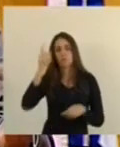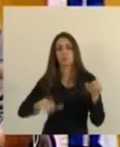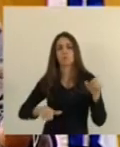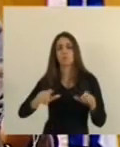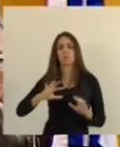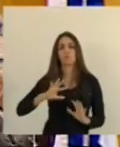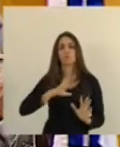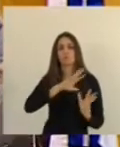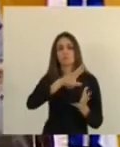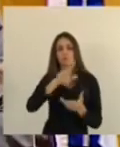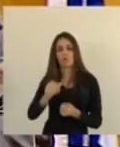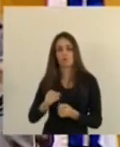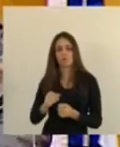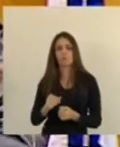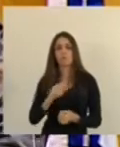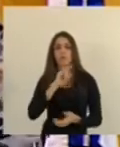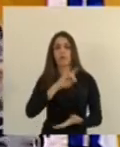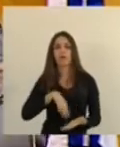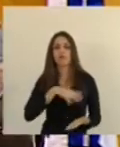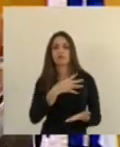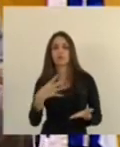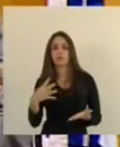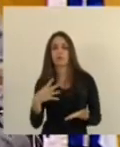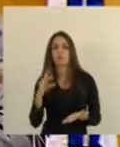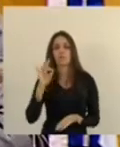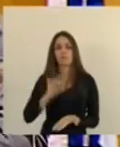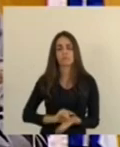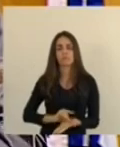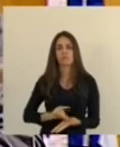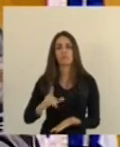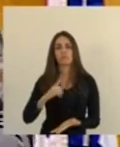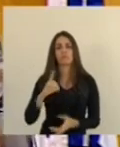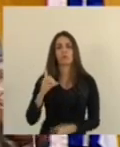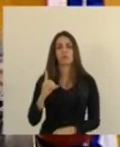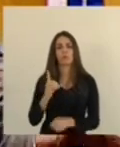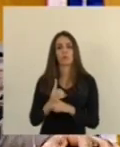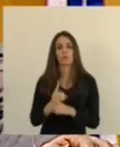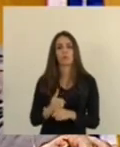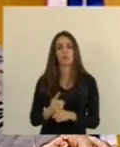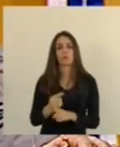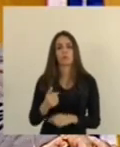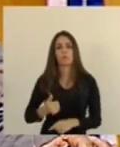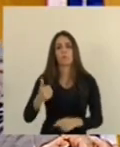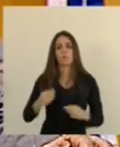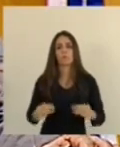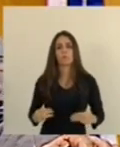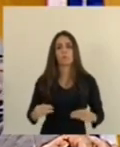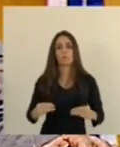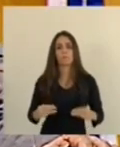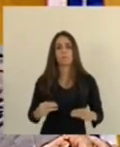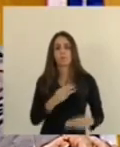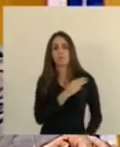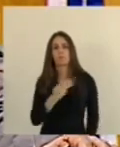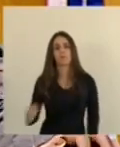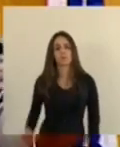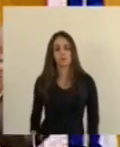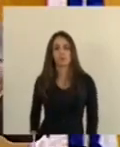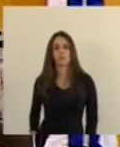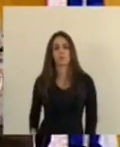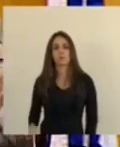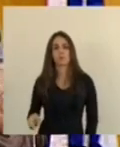conversando na agenda oficial aconteceu um encontro com o primeiro ministro do Reino Unido Boris Johnson